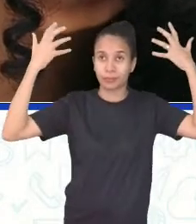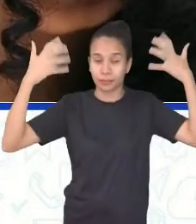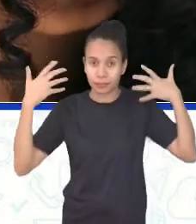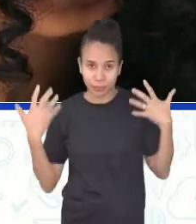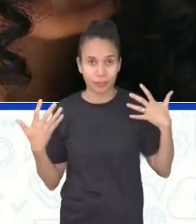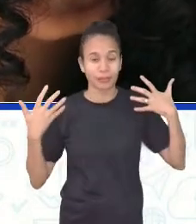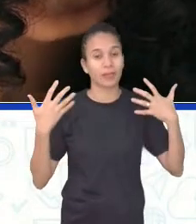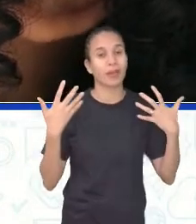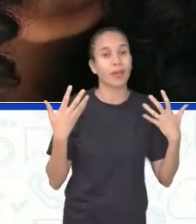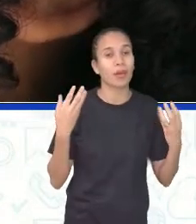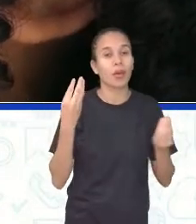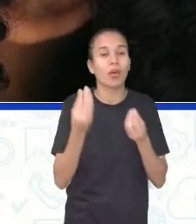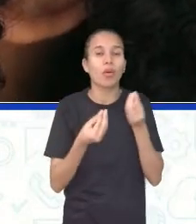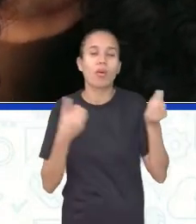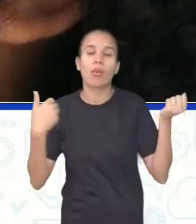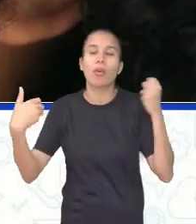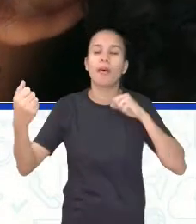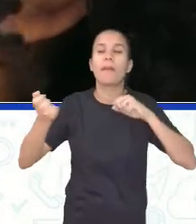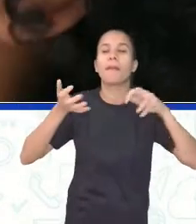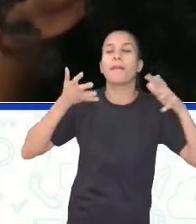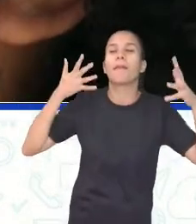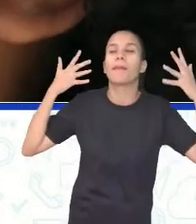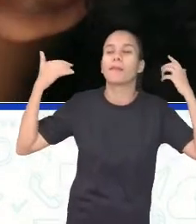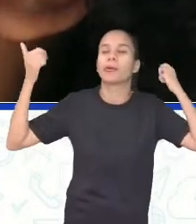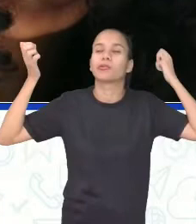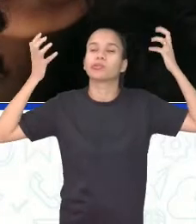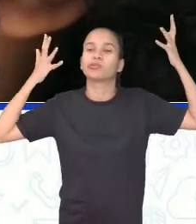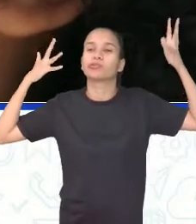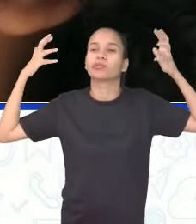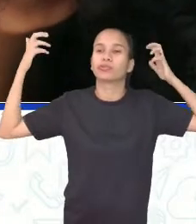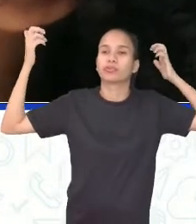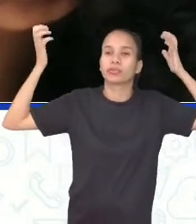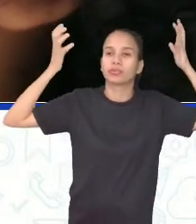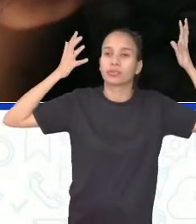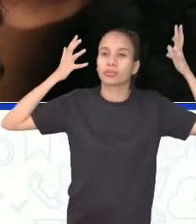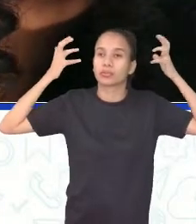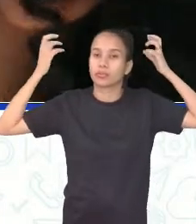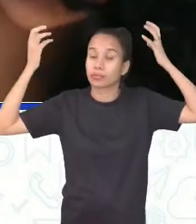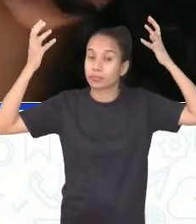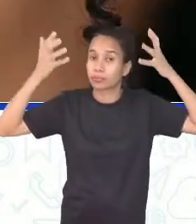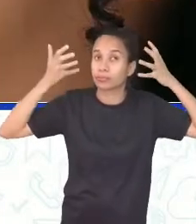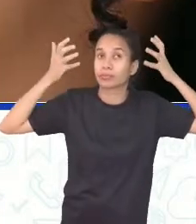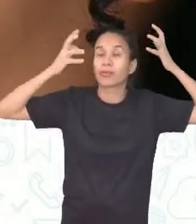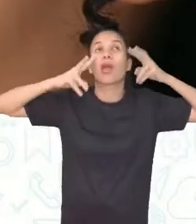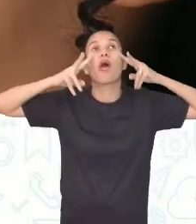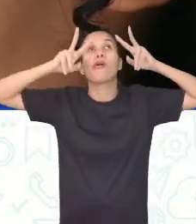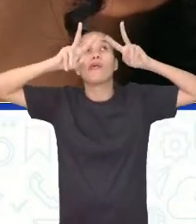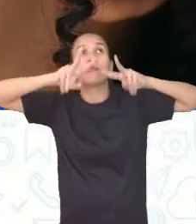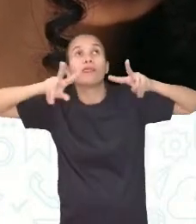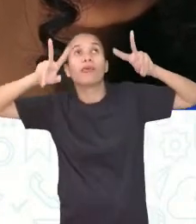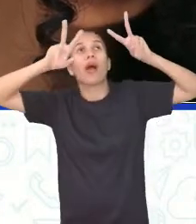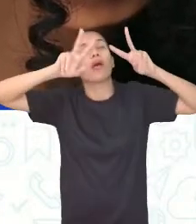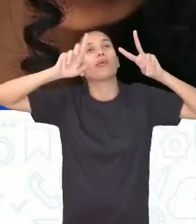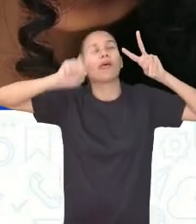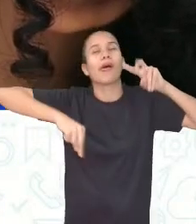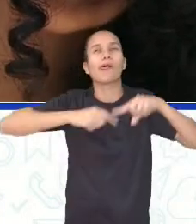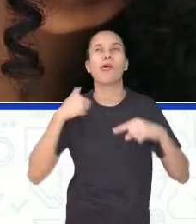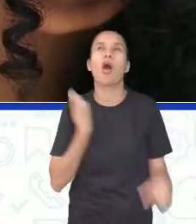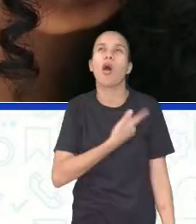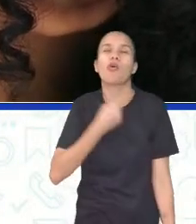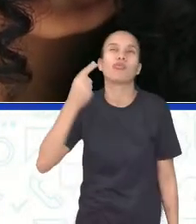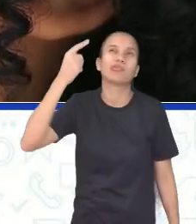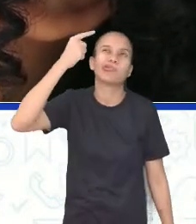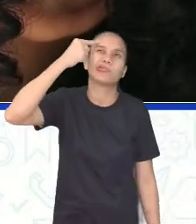estão sendo levemente agitados. E ela está contemplando aí. Então, algo para a gente parar para